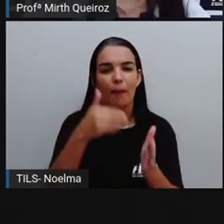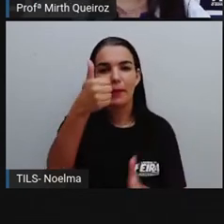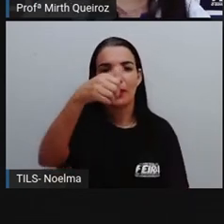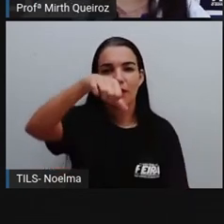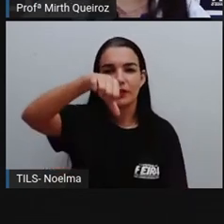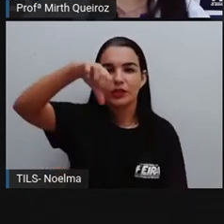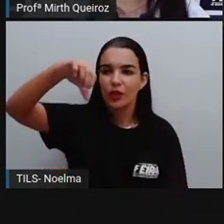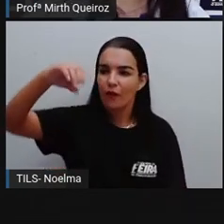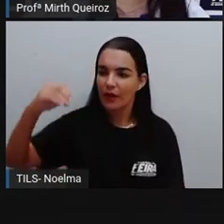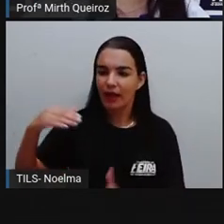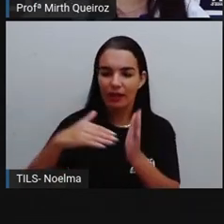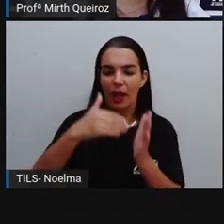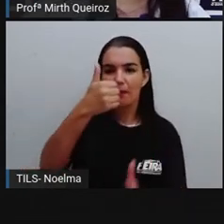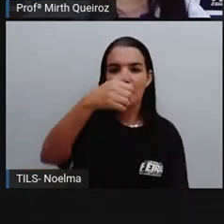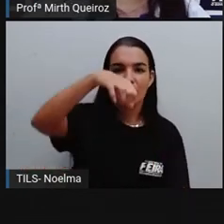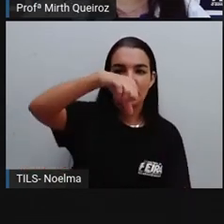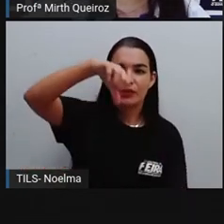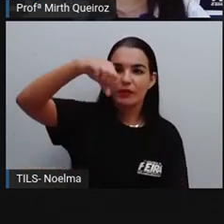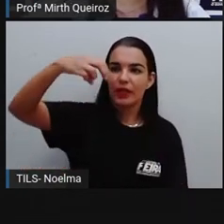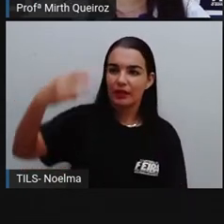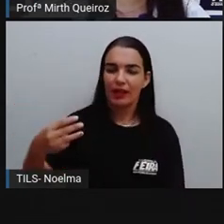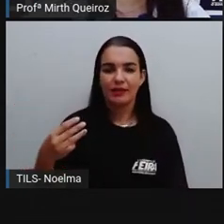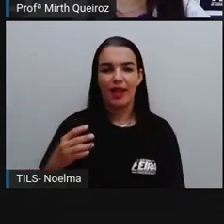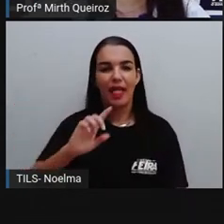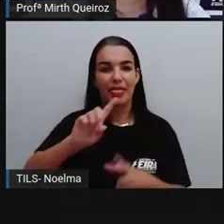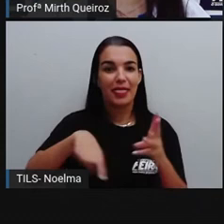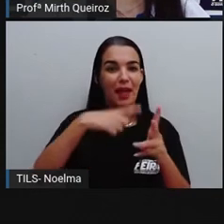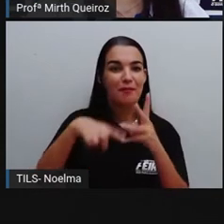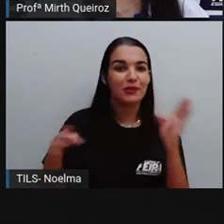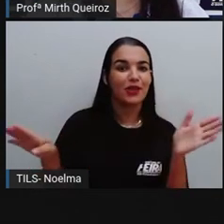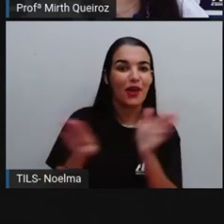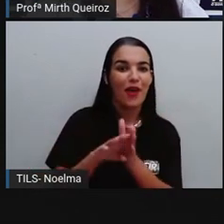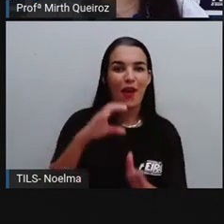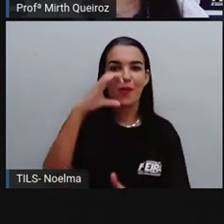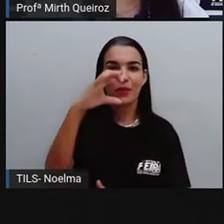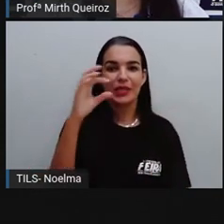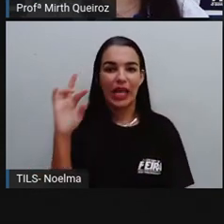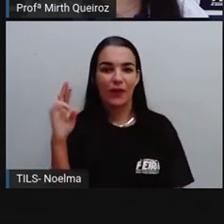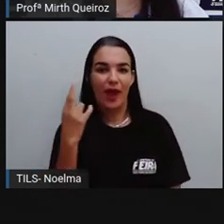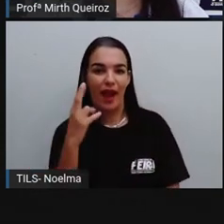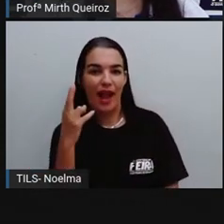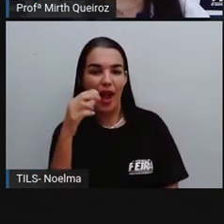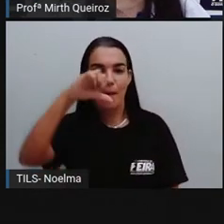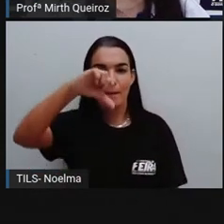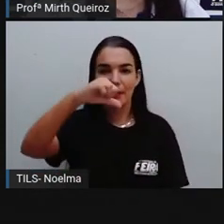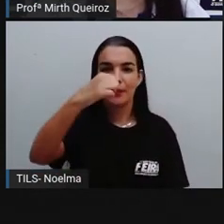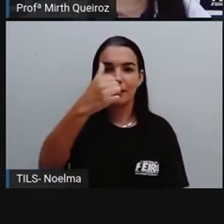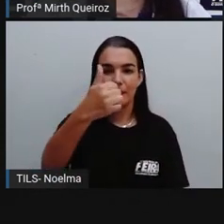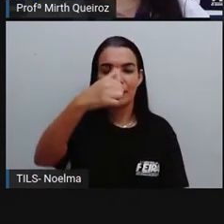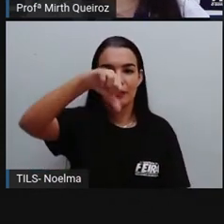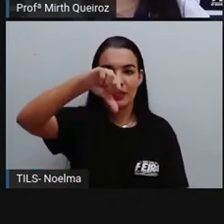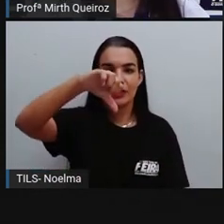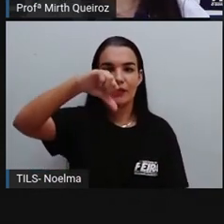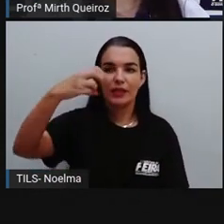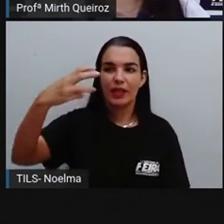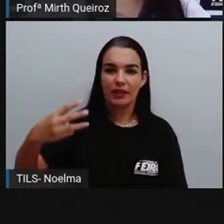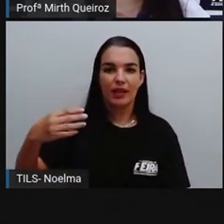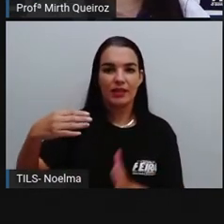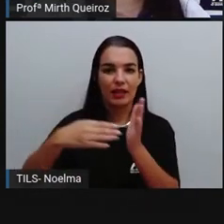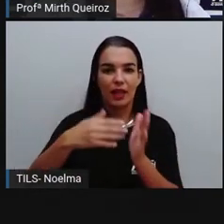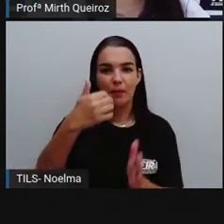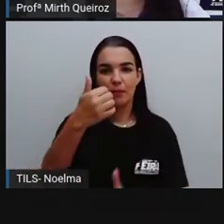O Cruzeiro Real, que foi de 1993 a 1994. E desde julho de